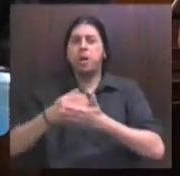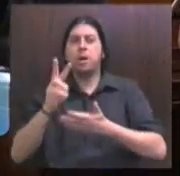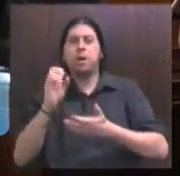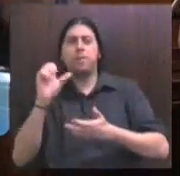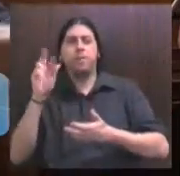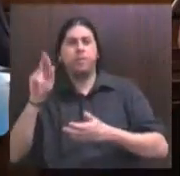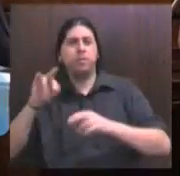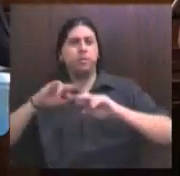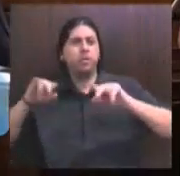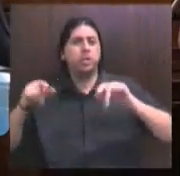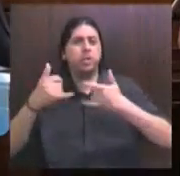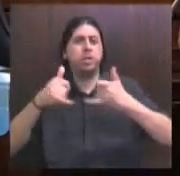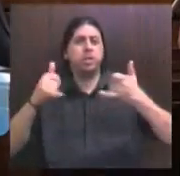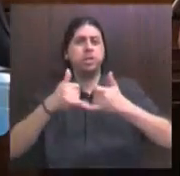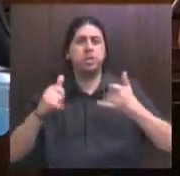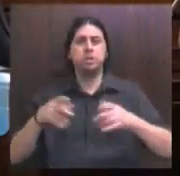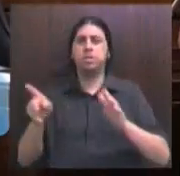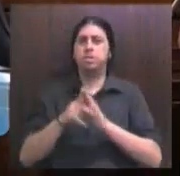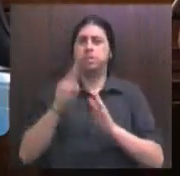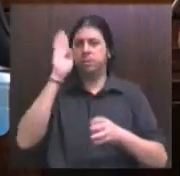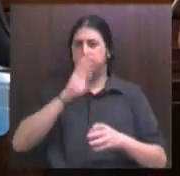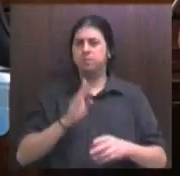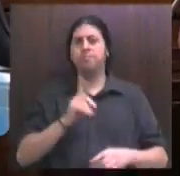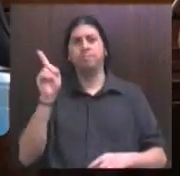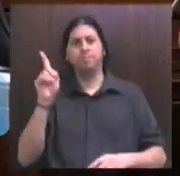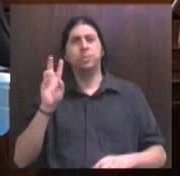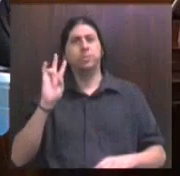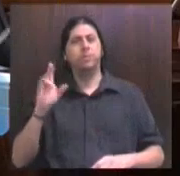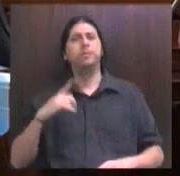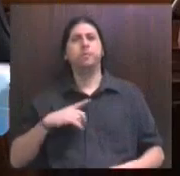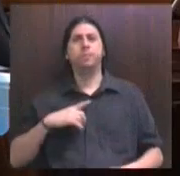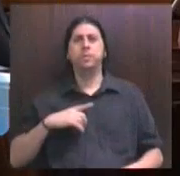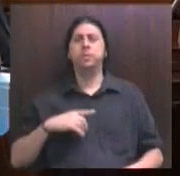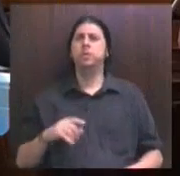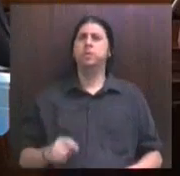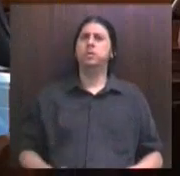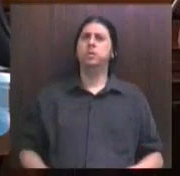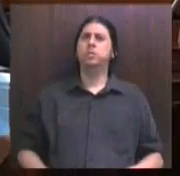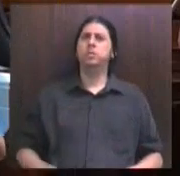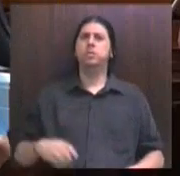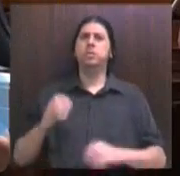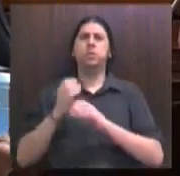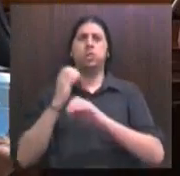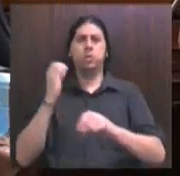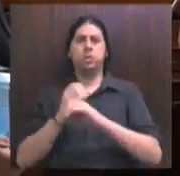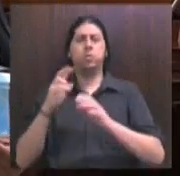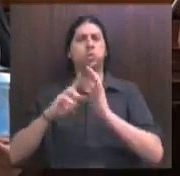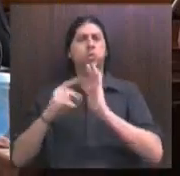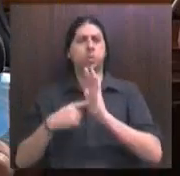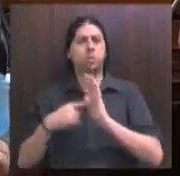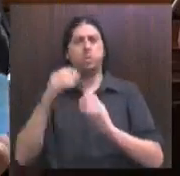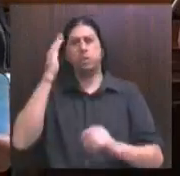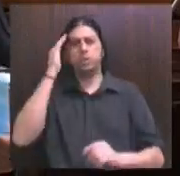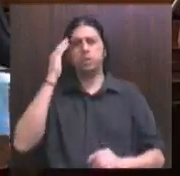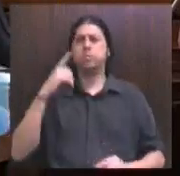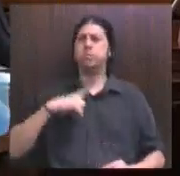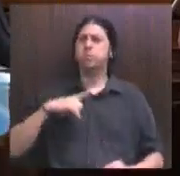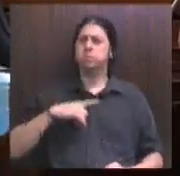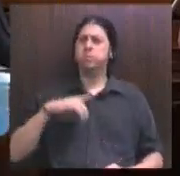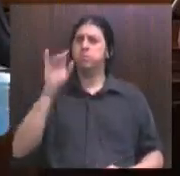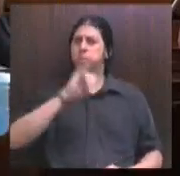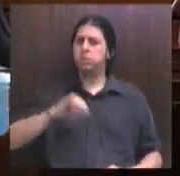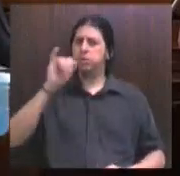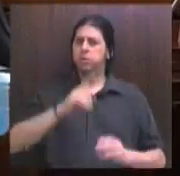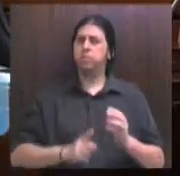que sempre o nosso CENG levou adiante sintetizam uma ideia fundamental. Não existe nação, não existe